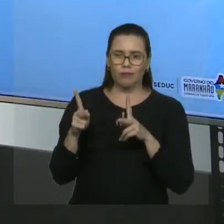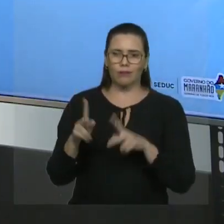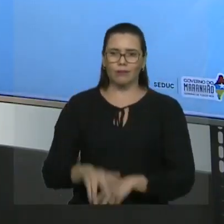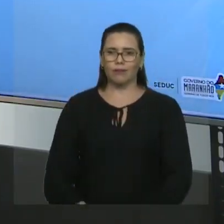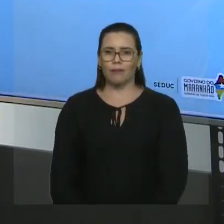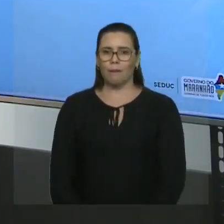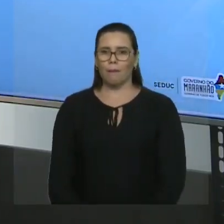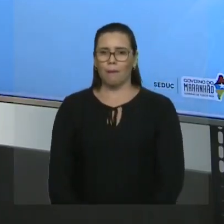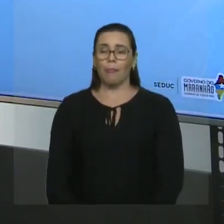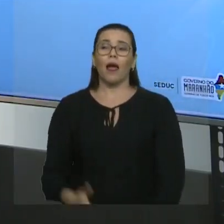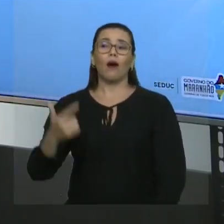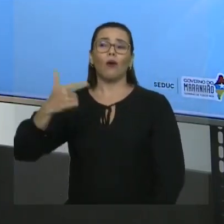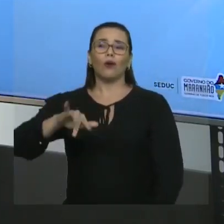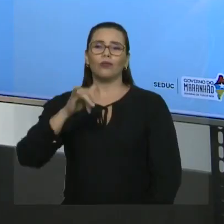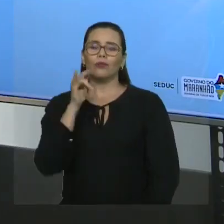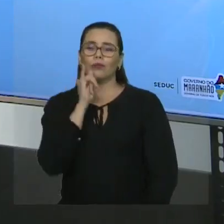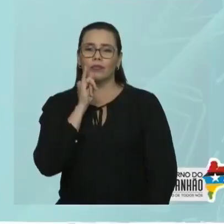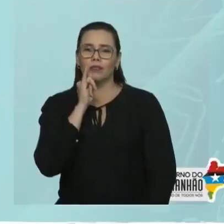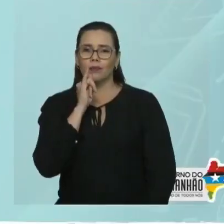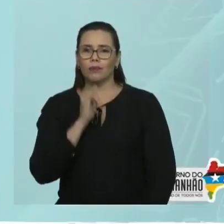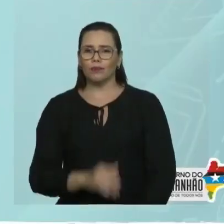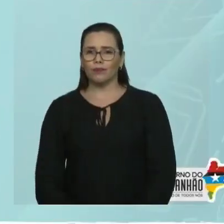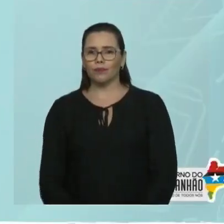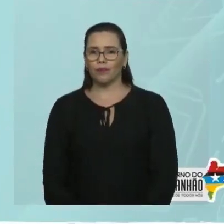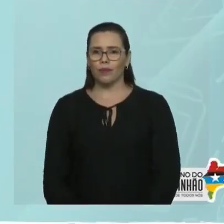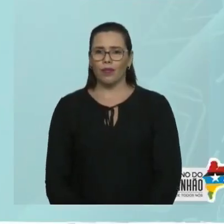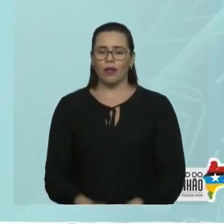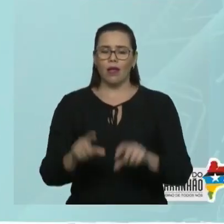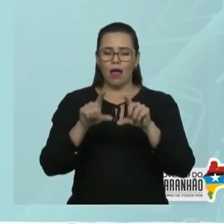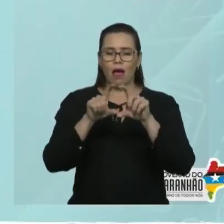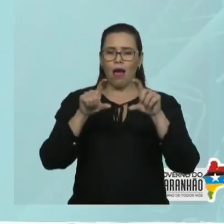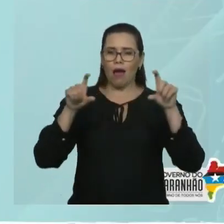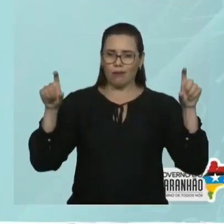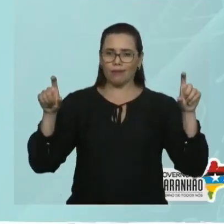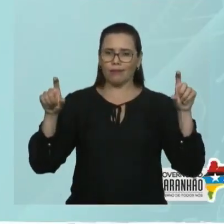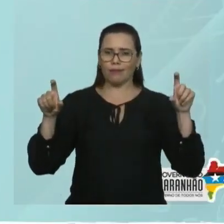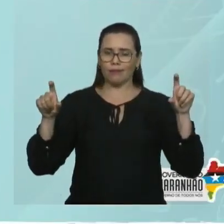Olha essa cadeia. Cadeia ramificada? Sim ou não? Sim.